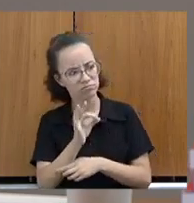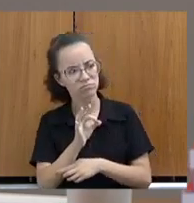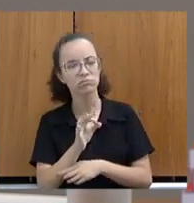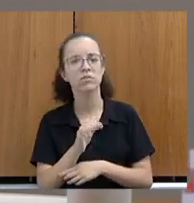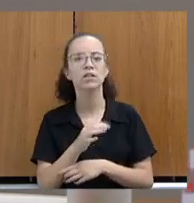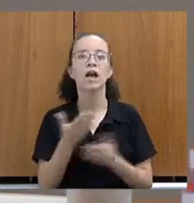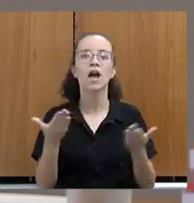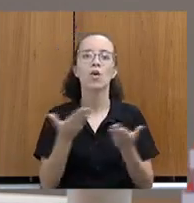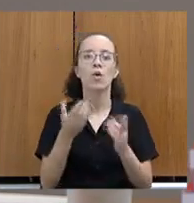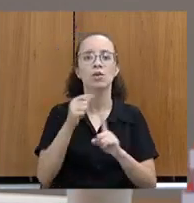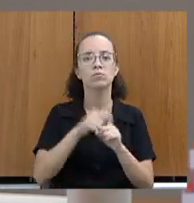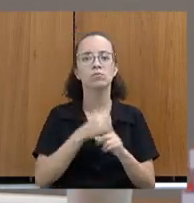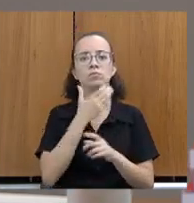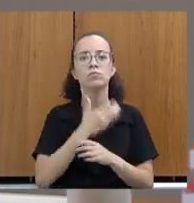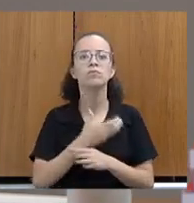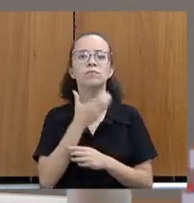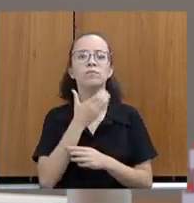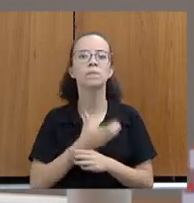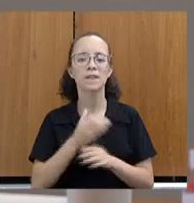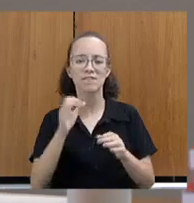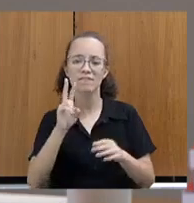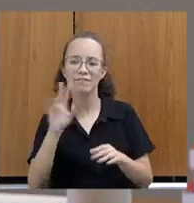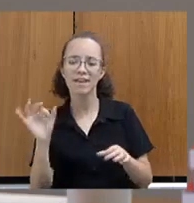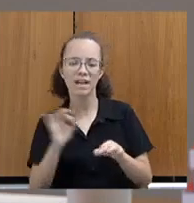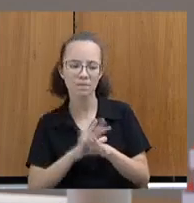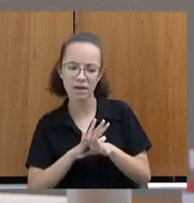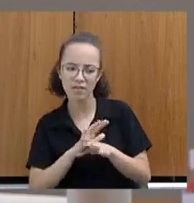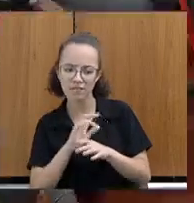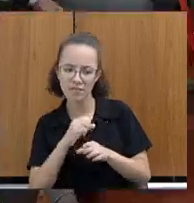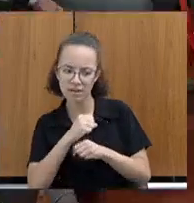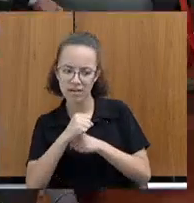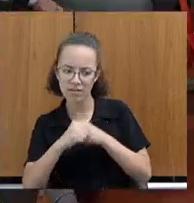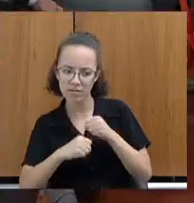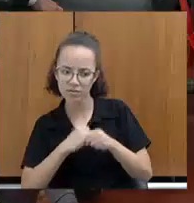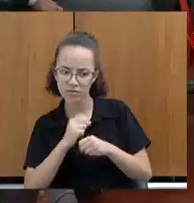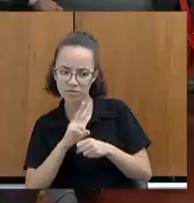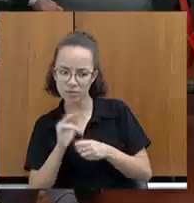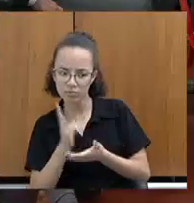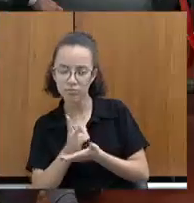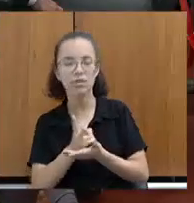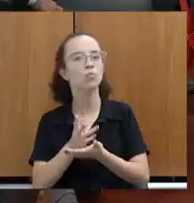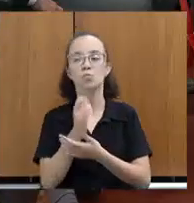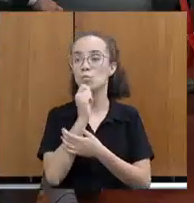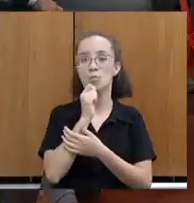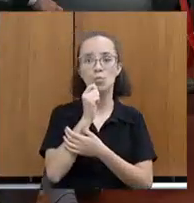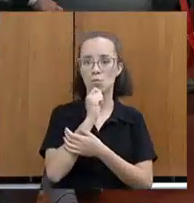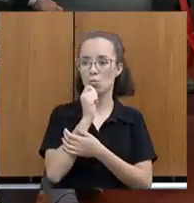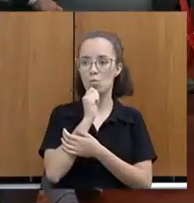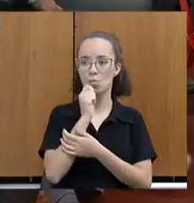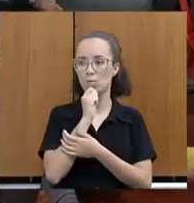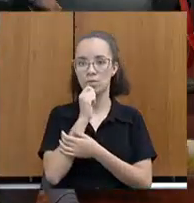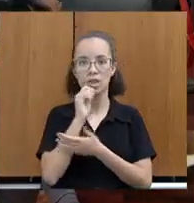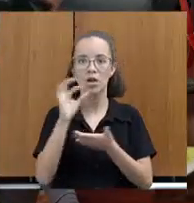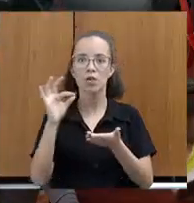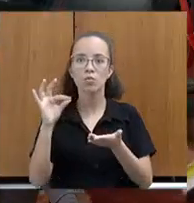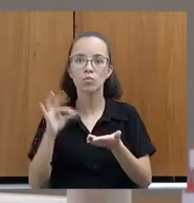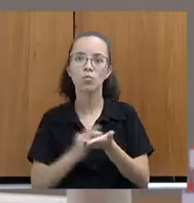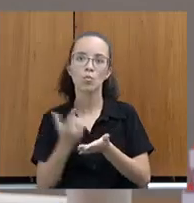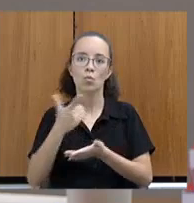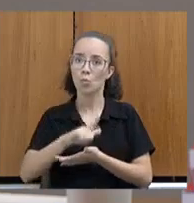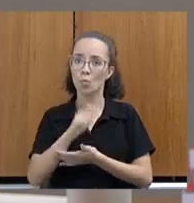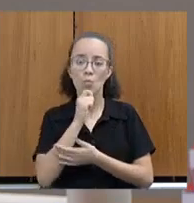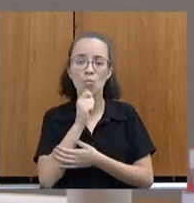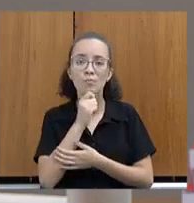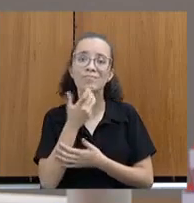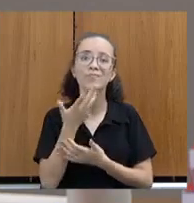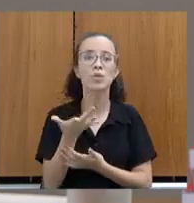Agora, em dezembro, ele se expira e foi renovado? Não. E não foi renovado ainda o FEM. Então, eu não posso